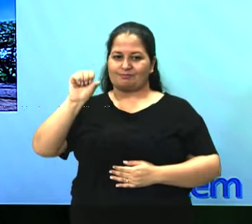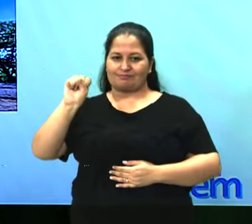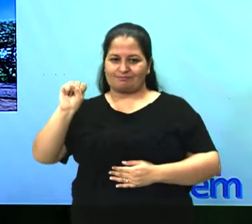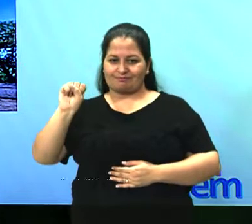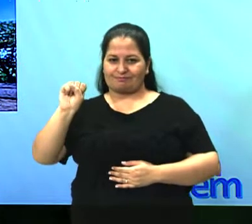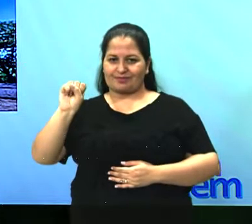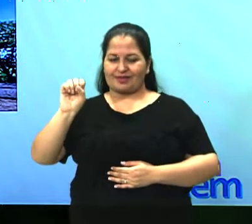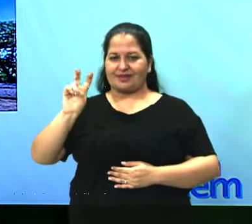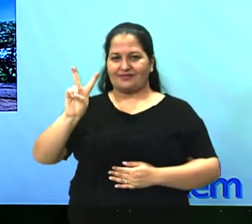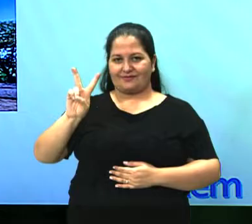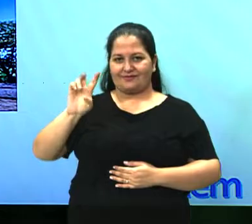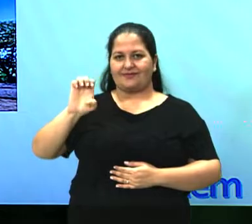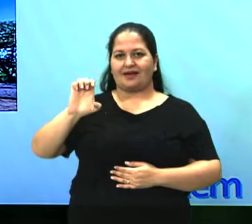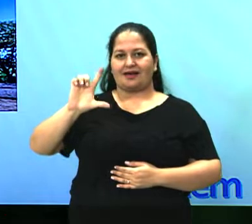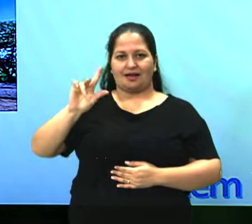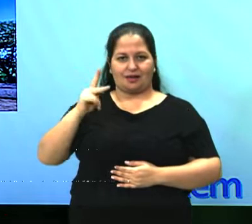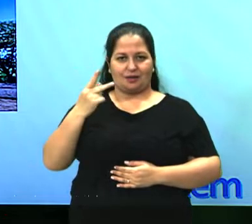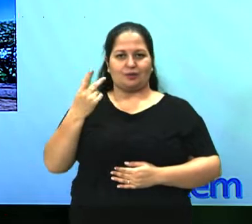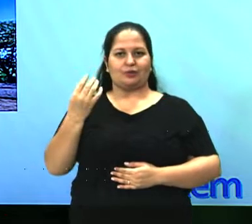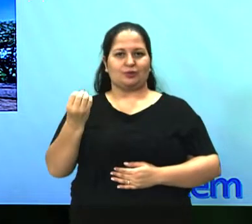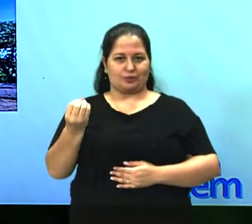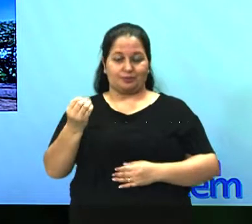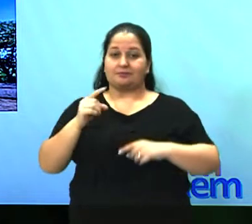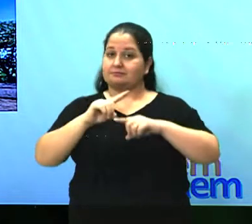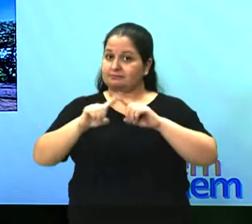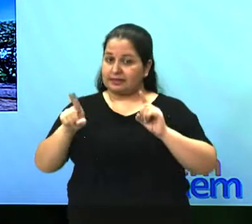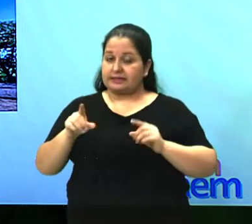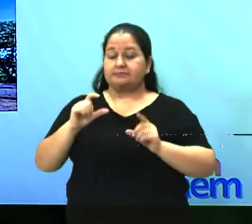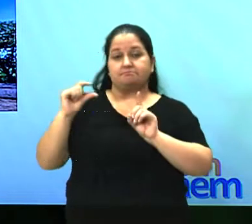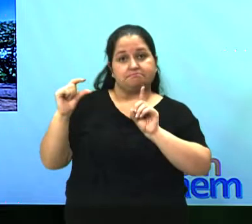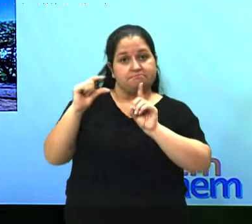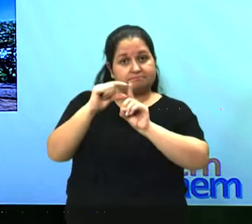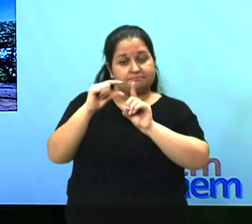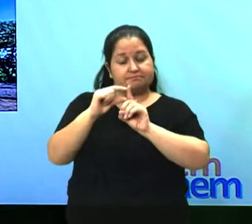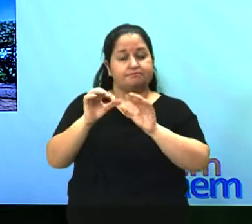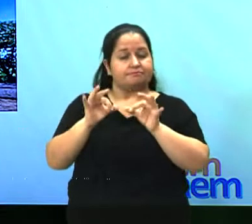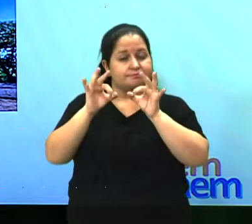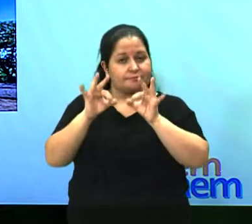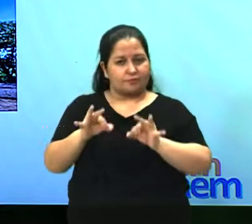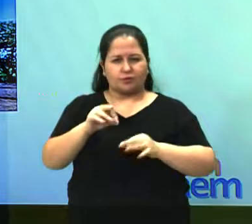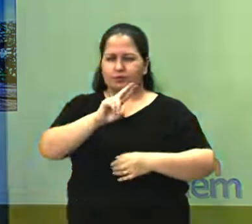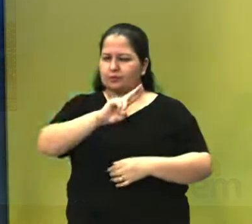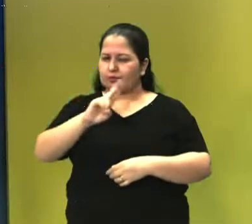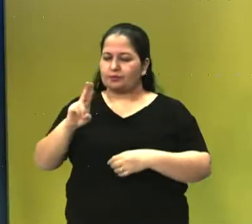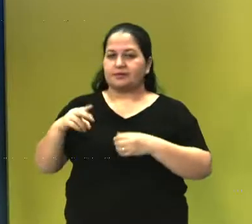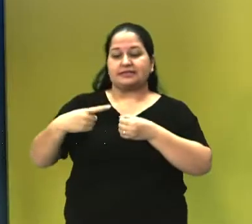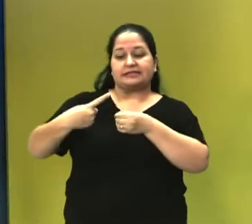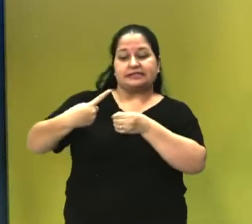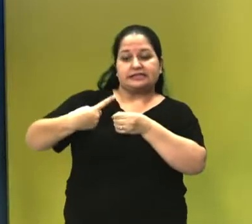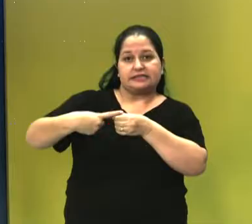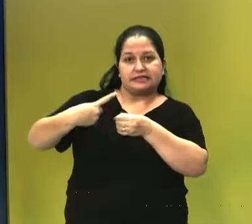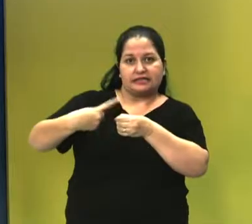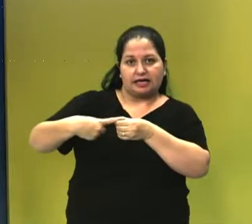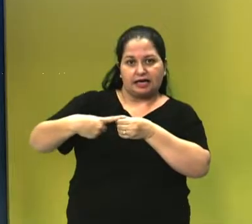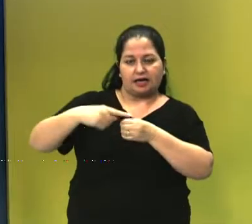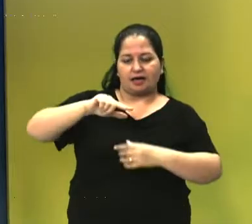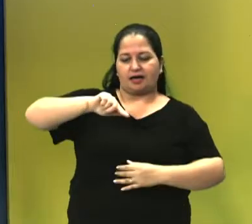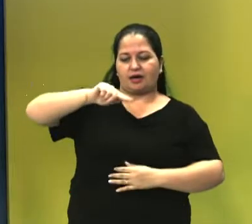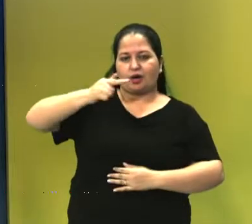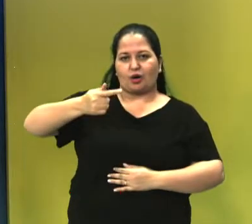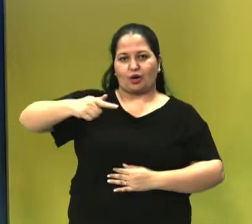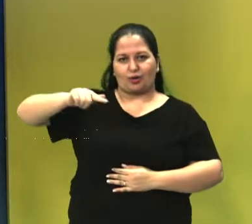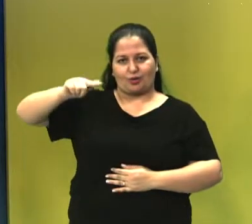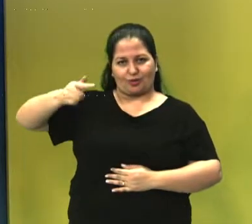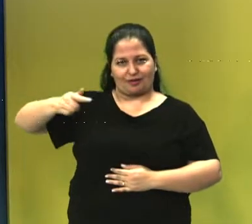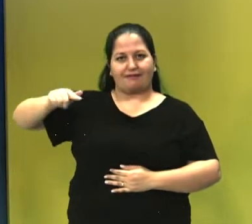Goiás Velho, mas é só coloquial esse termo, tá? Aqui, para nós, o correto vai se abordarmos como